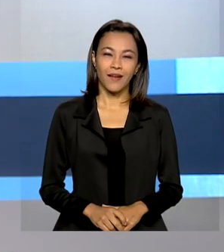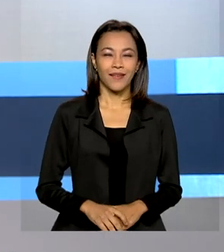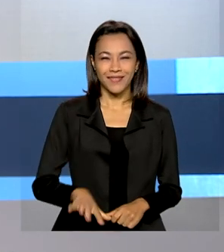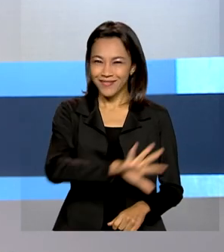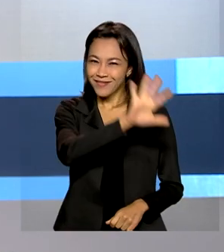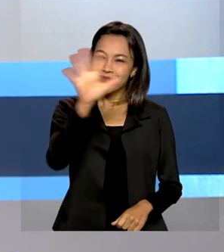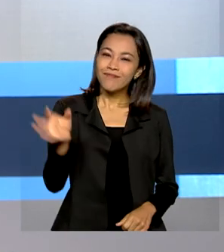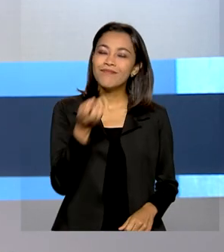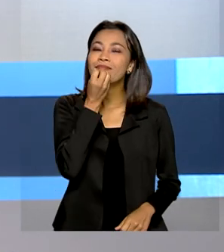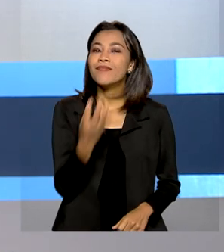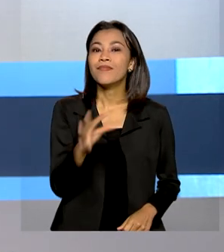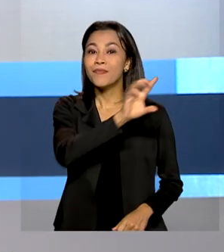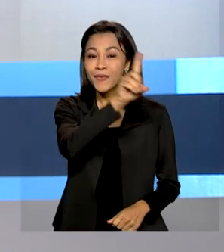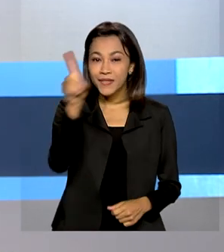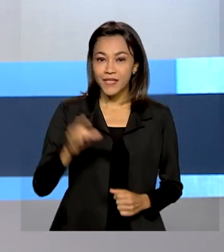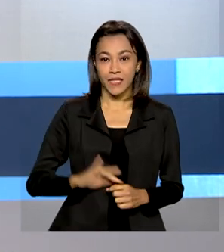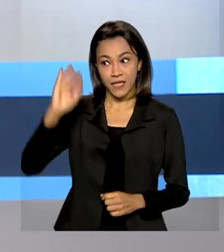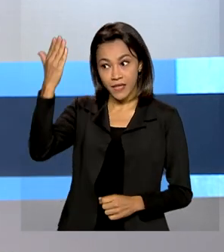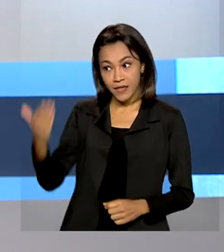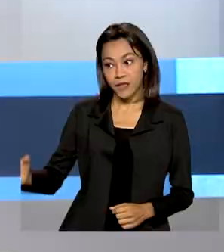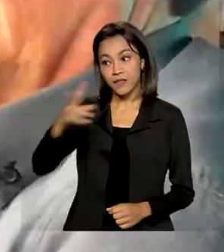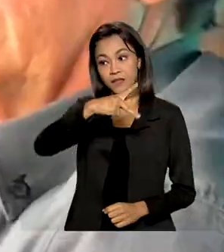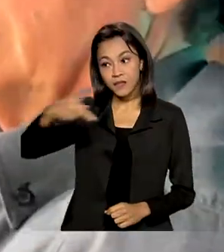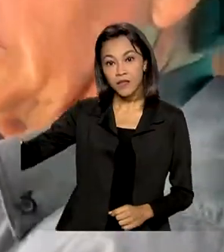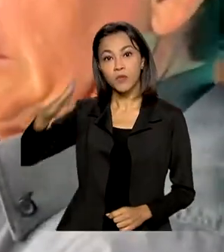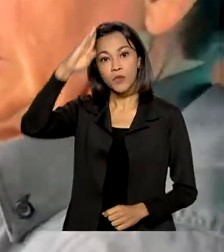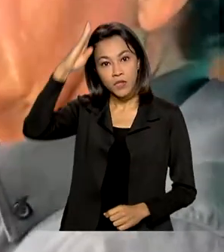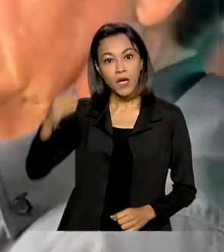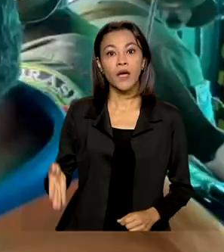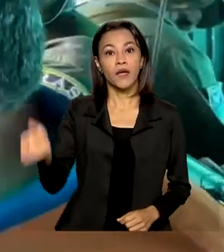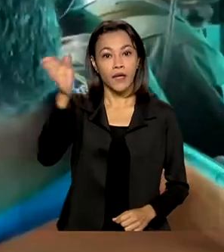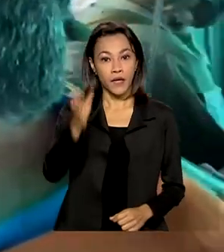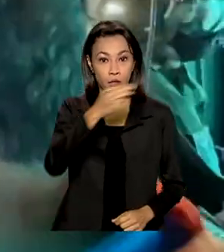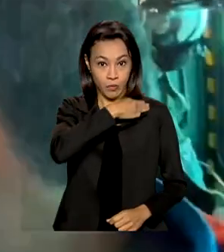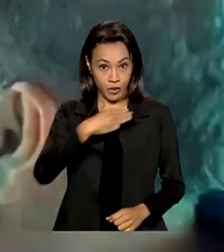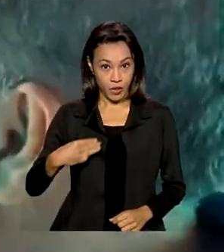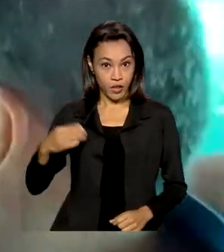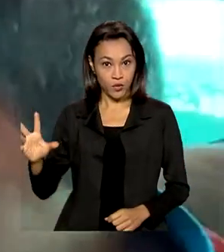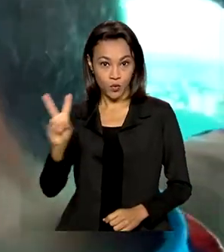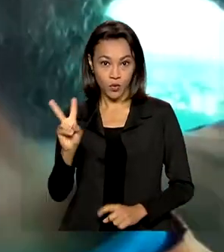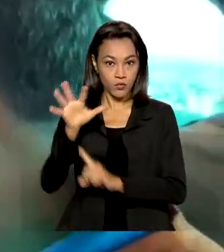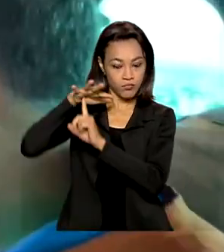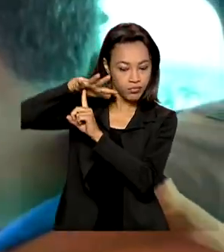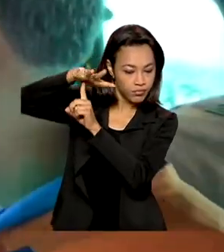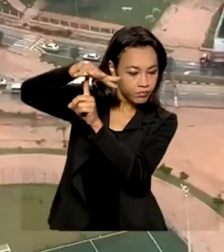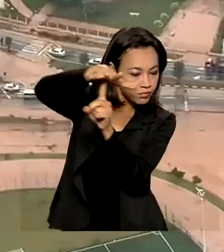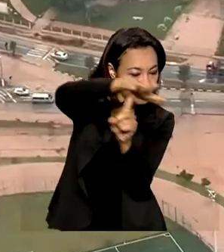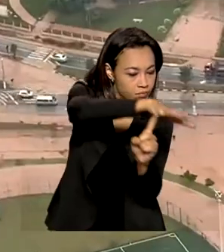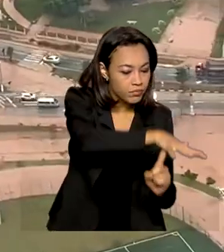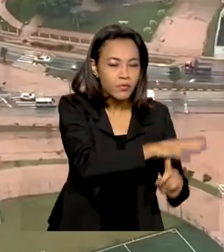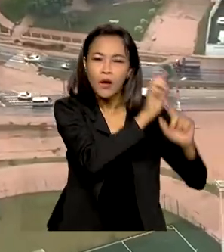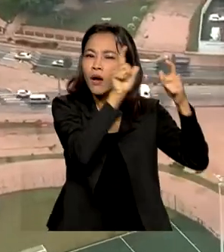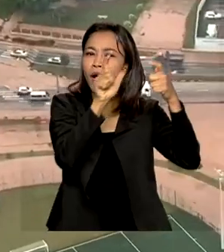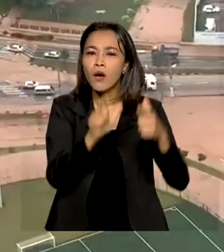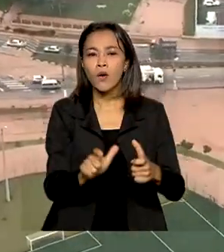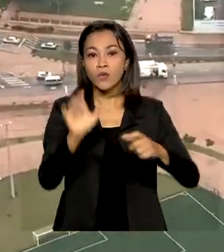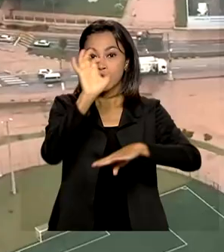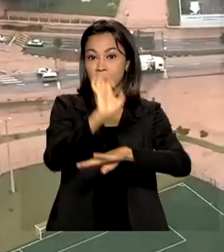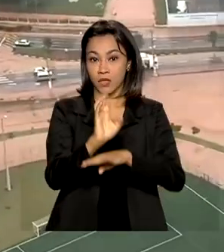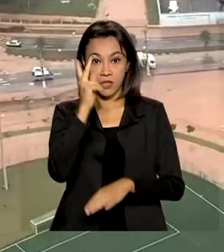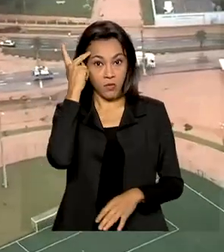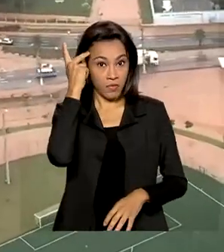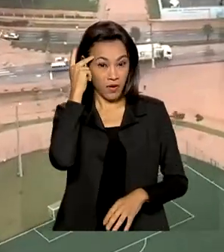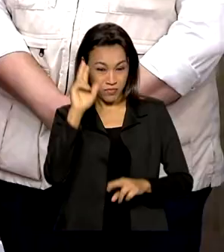Olá, bom dia! Presidente Jair Bolsonaro e ministros sobrevoam áreas atingidas pelas chuvas no estado de São Paulo